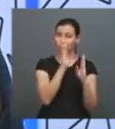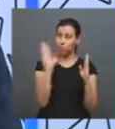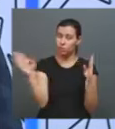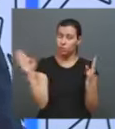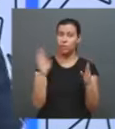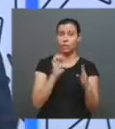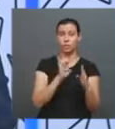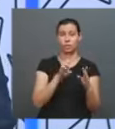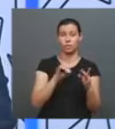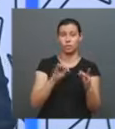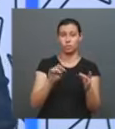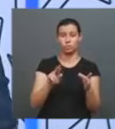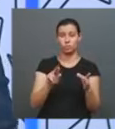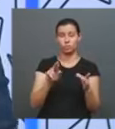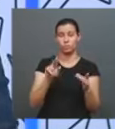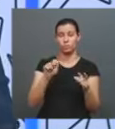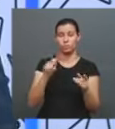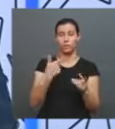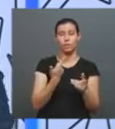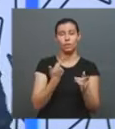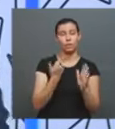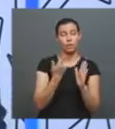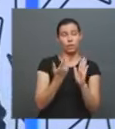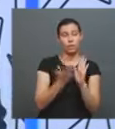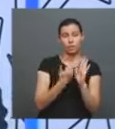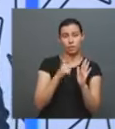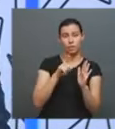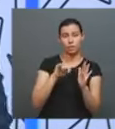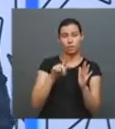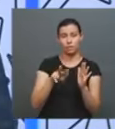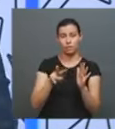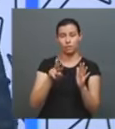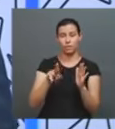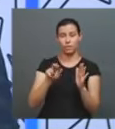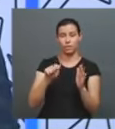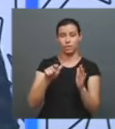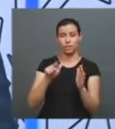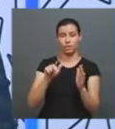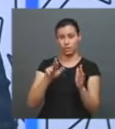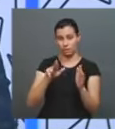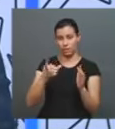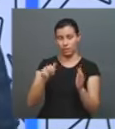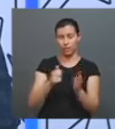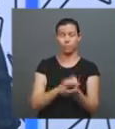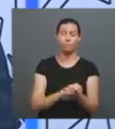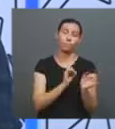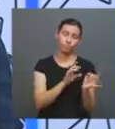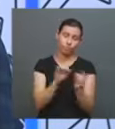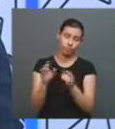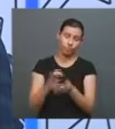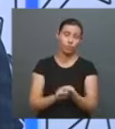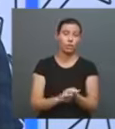a livraria. De certa forma, o ter o livro físico é ter uma parte daquela memória, de certa forma,